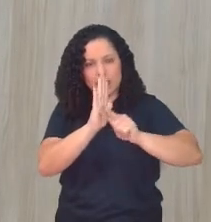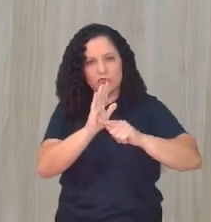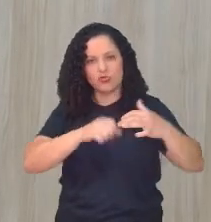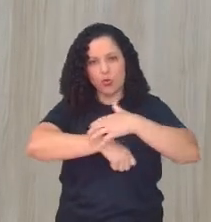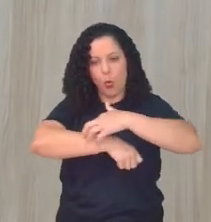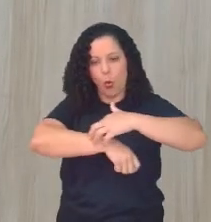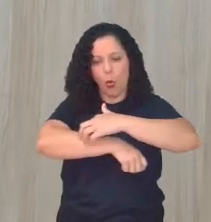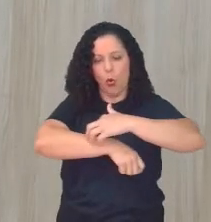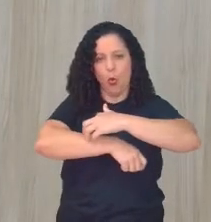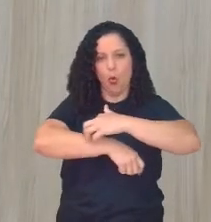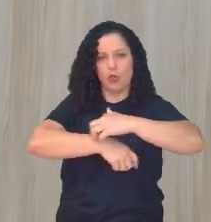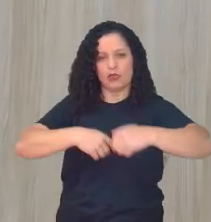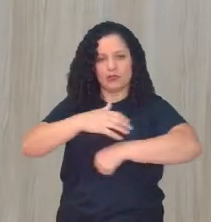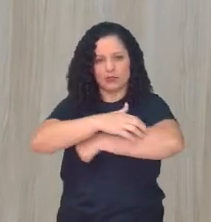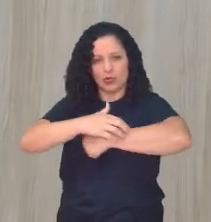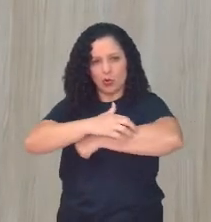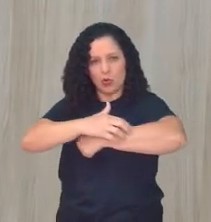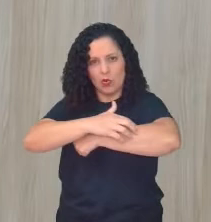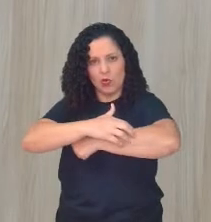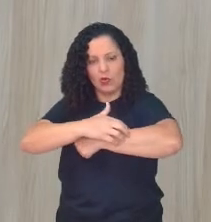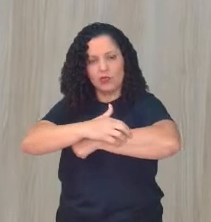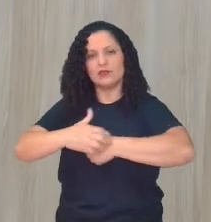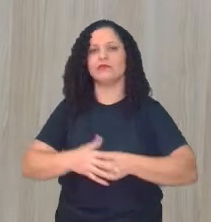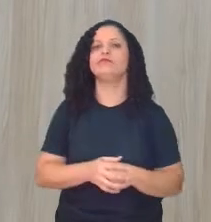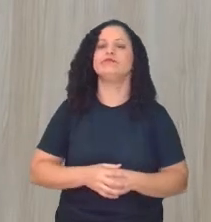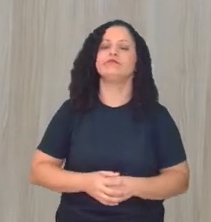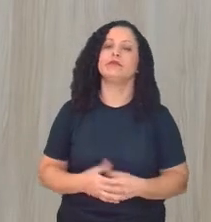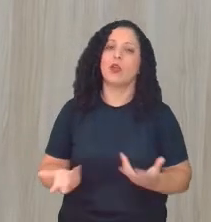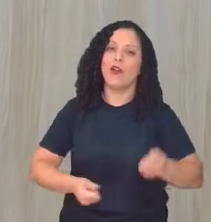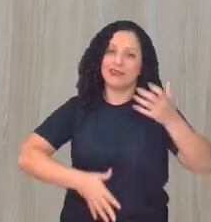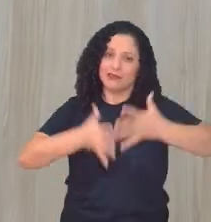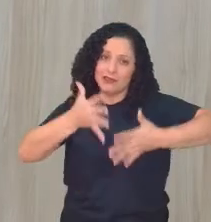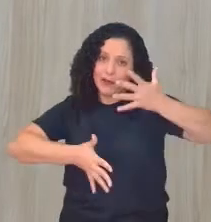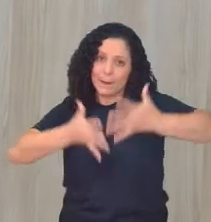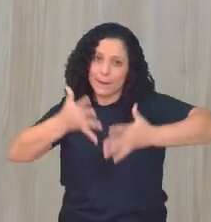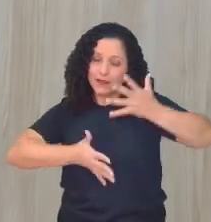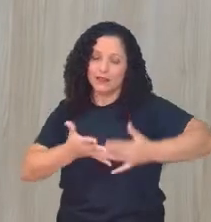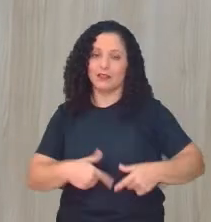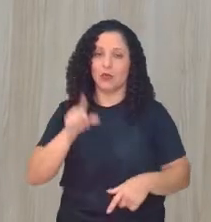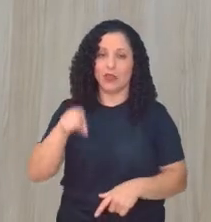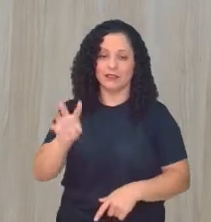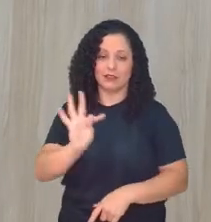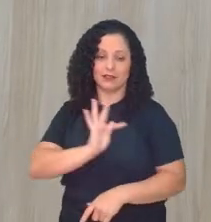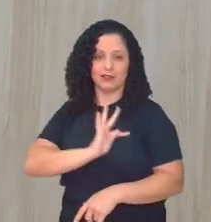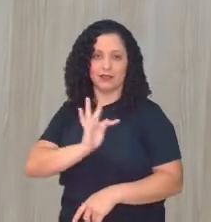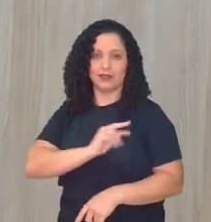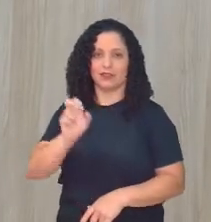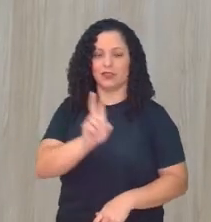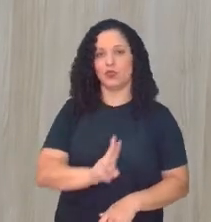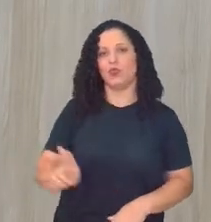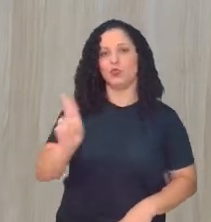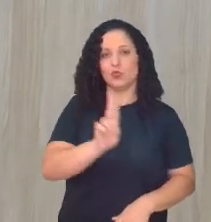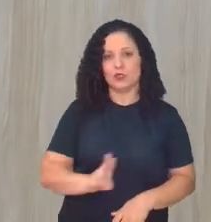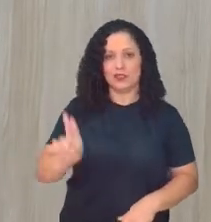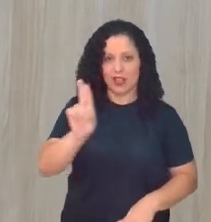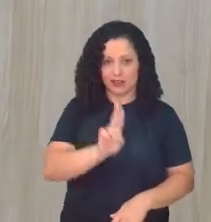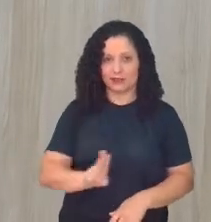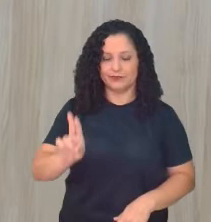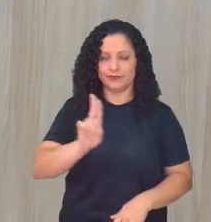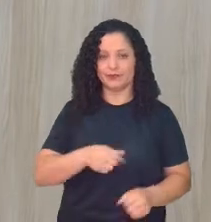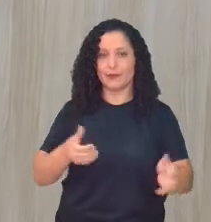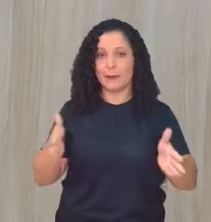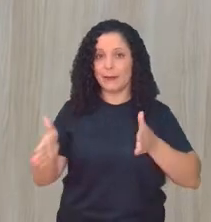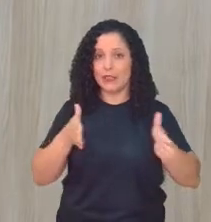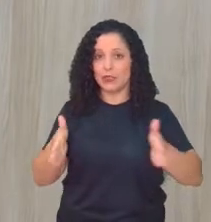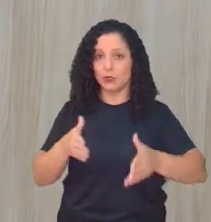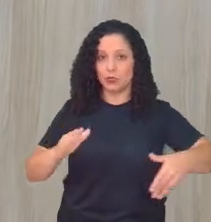colheita, né? Além de ter animais ali dentro, enfim. Então, essa técnica, ela é amplamente utilizada justamente para isso. No período que vai